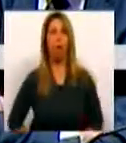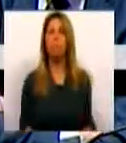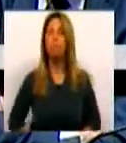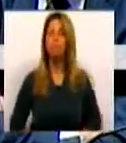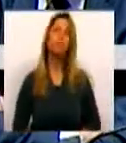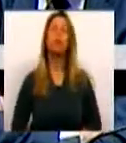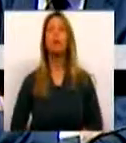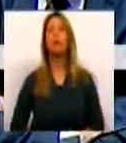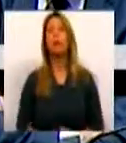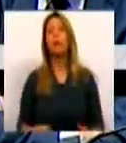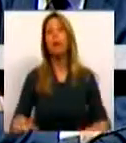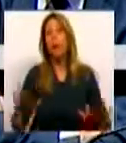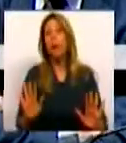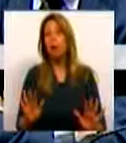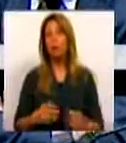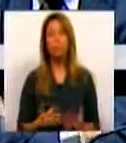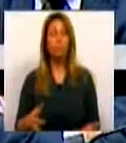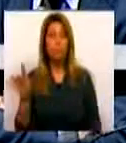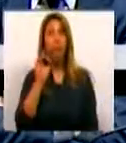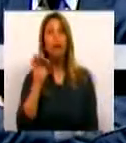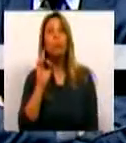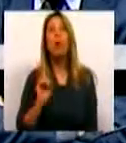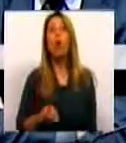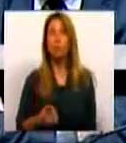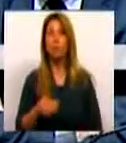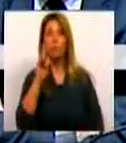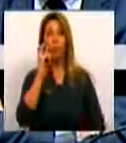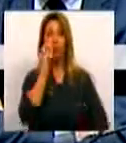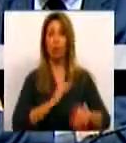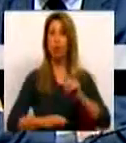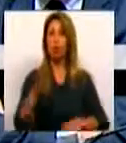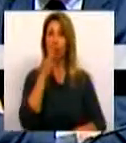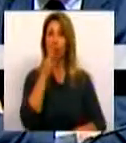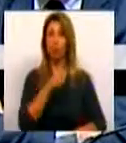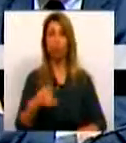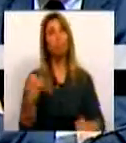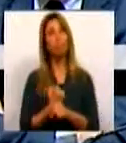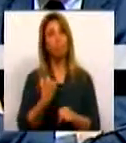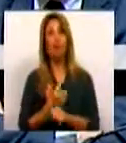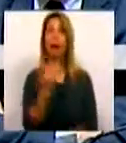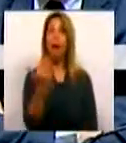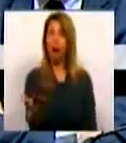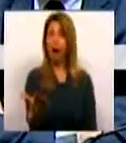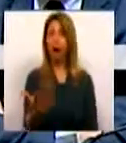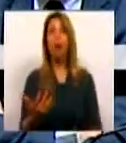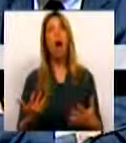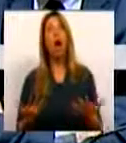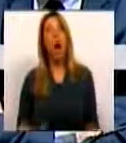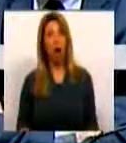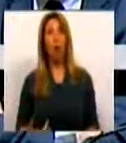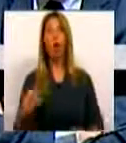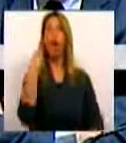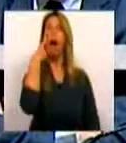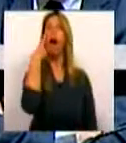Mas o que conta, senhoras e senhores deputados, é que há trabalhadores que estão a ver reconhecidos os seus